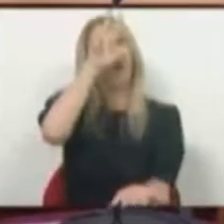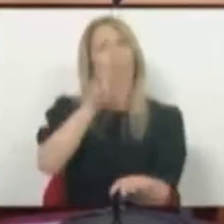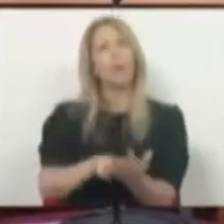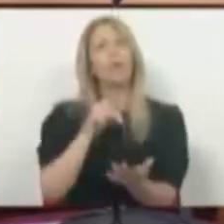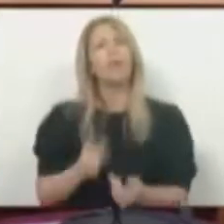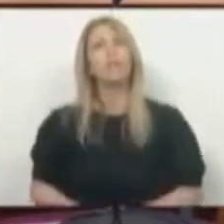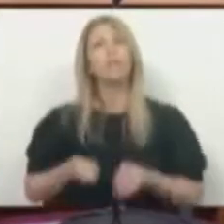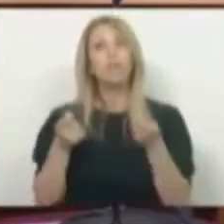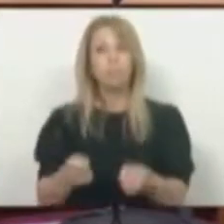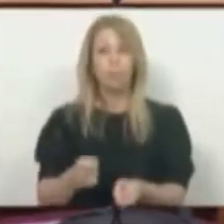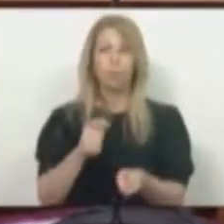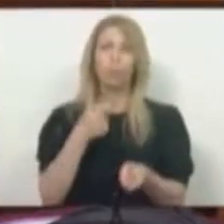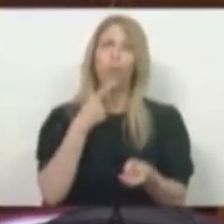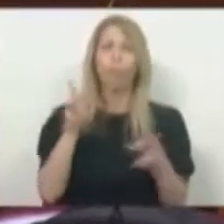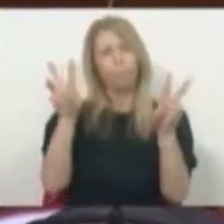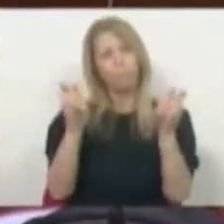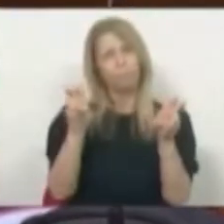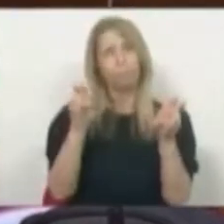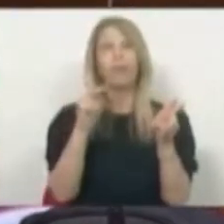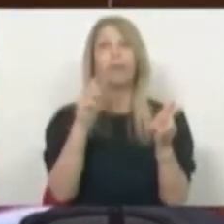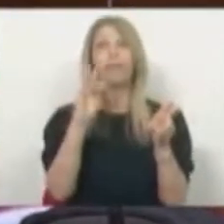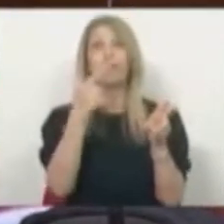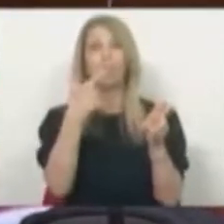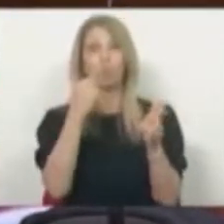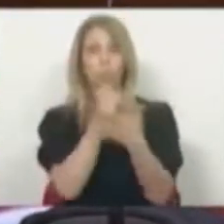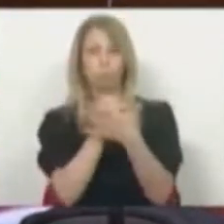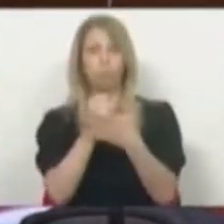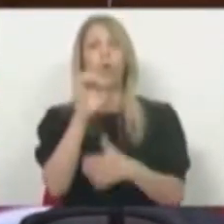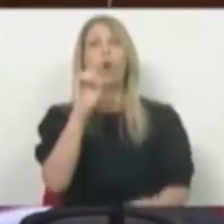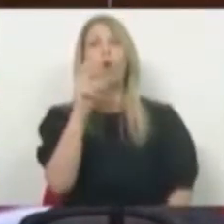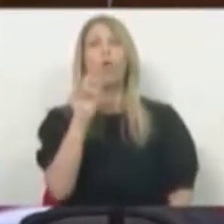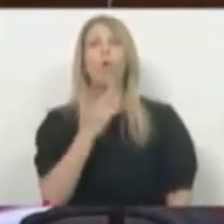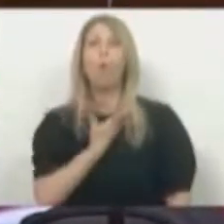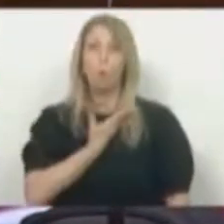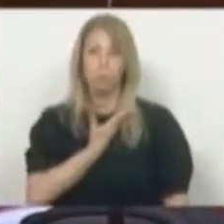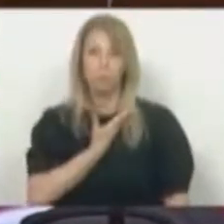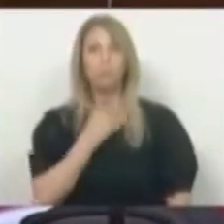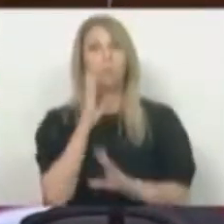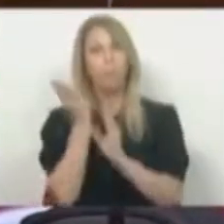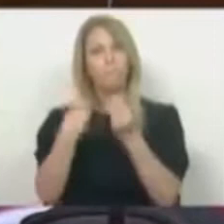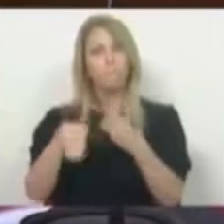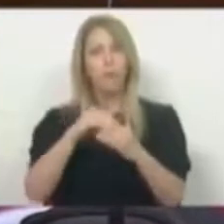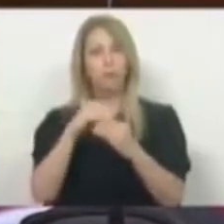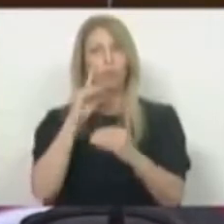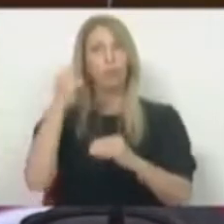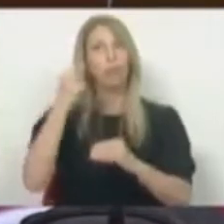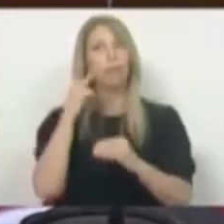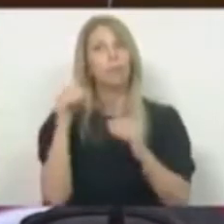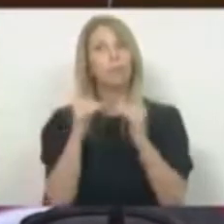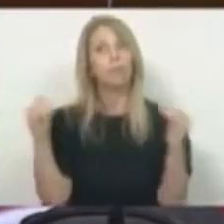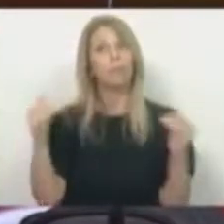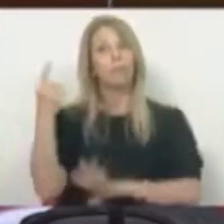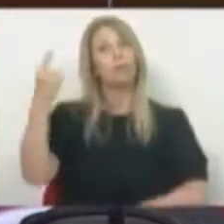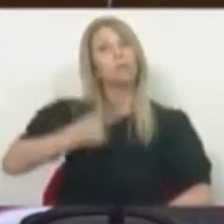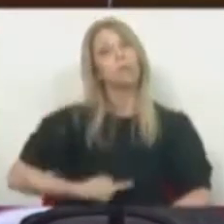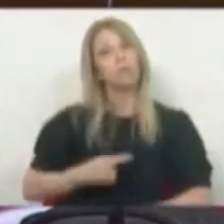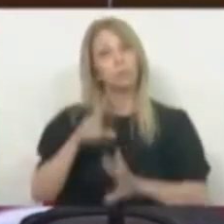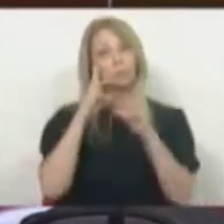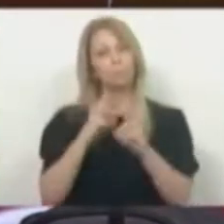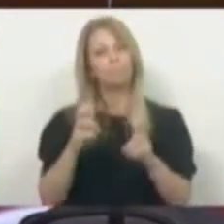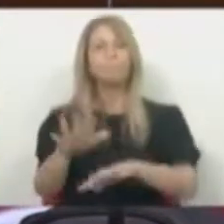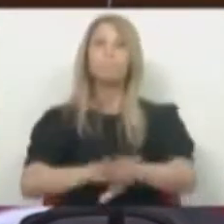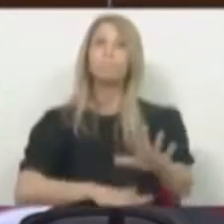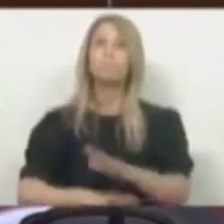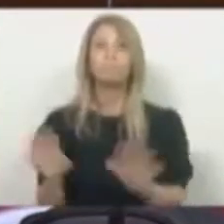que sejam acrescidos os níveis de exigência da investigação que é feita em relação a esses vistos para